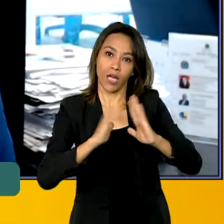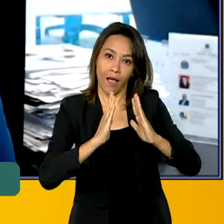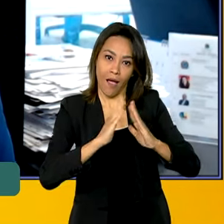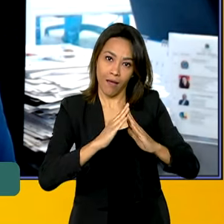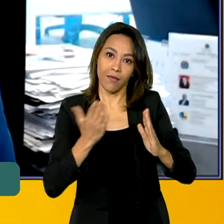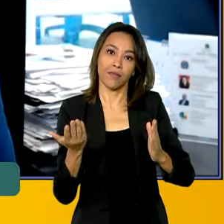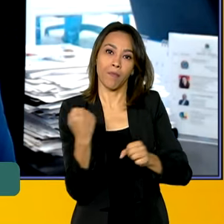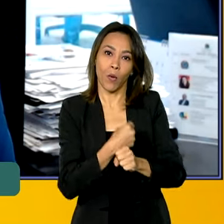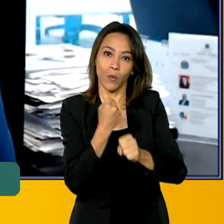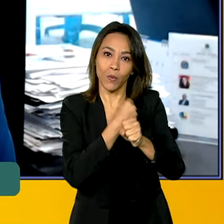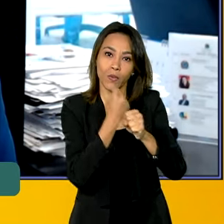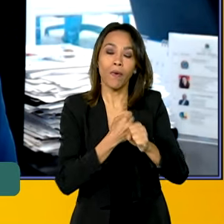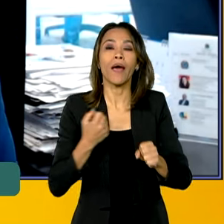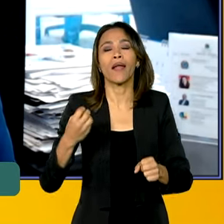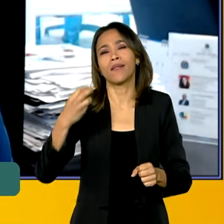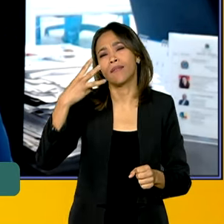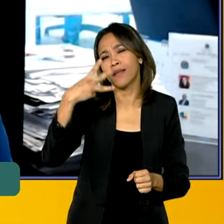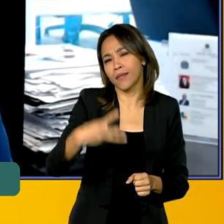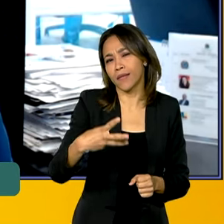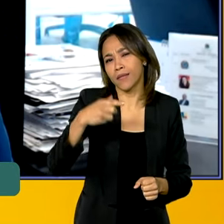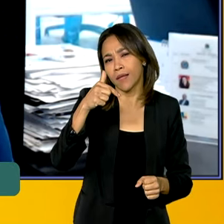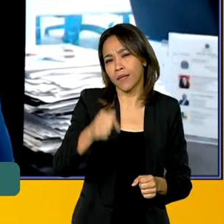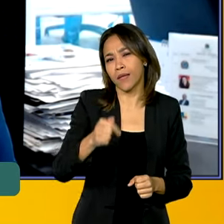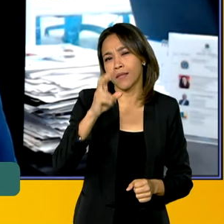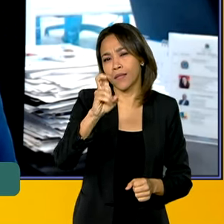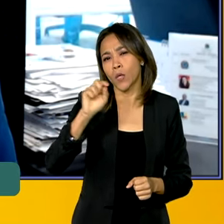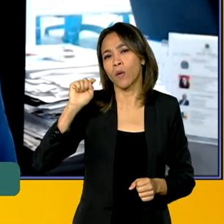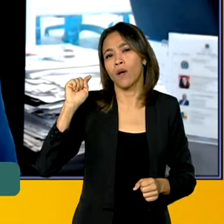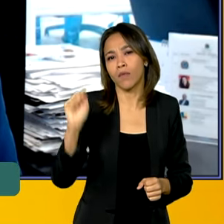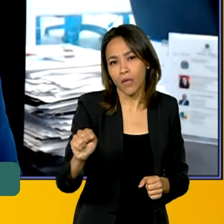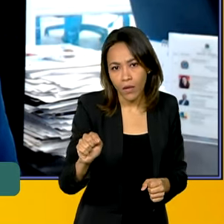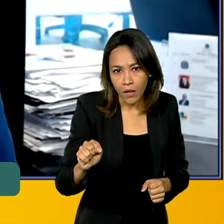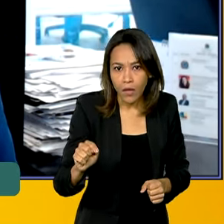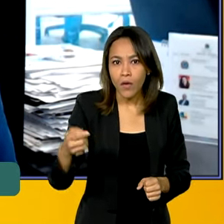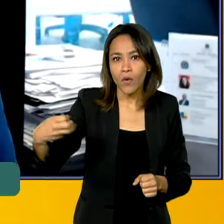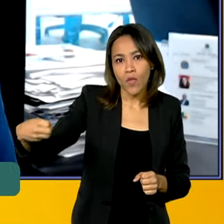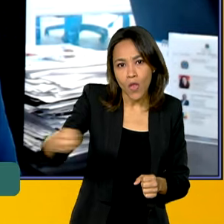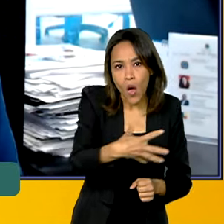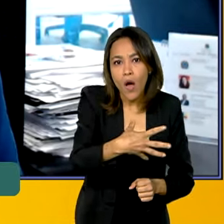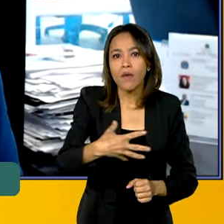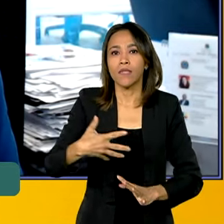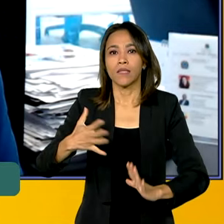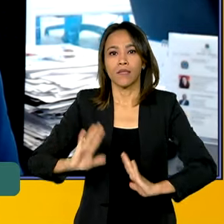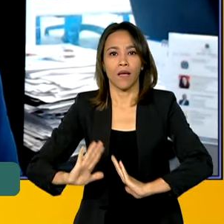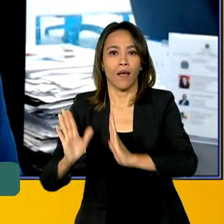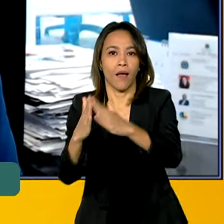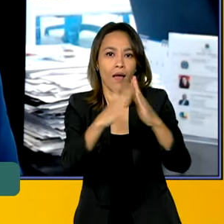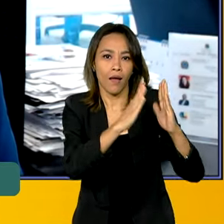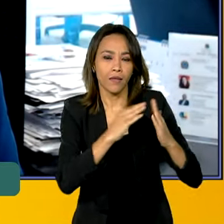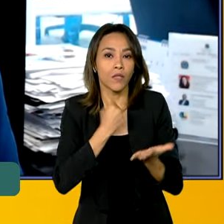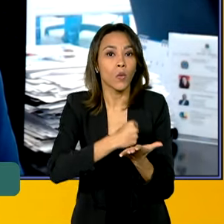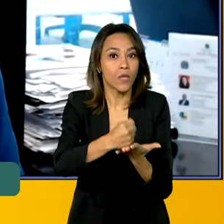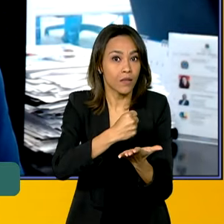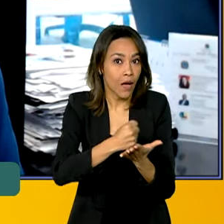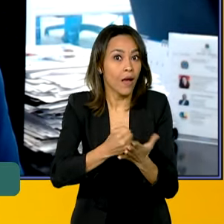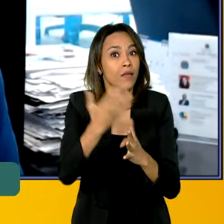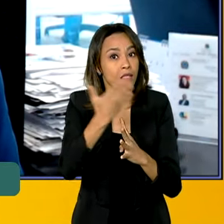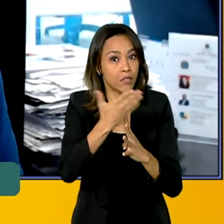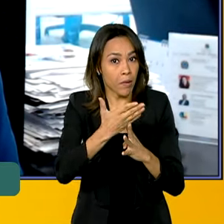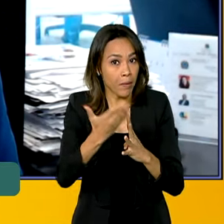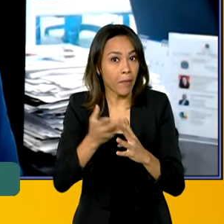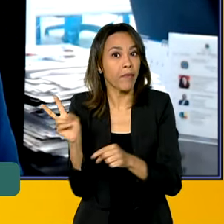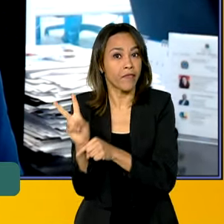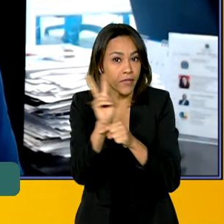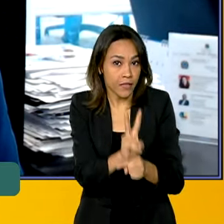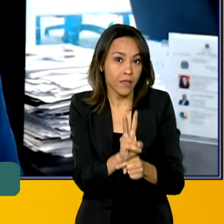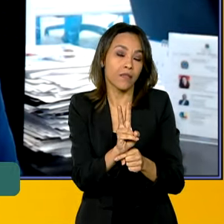meta que nós tínhamos, era de 375 mil novas unidades contratadas, financiadas pelo Minha